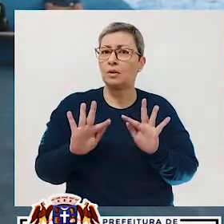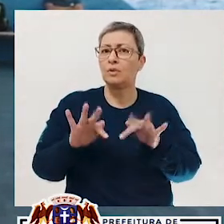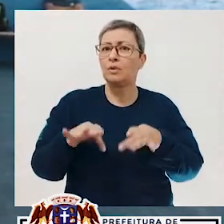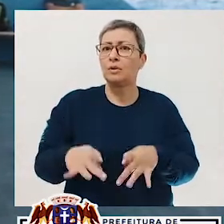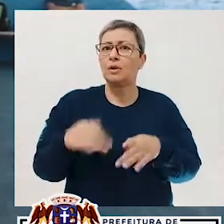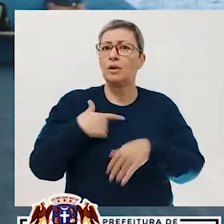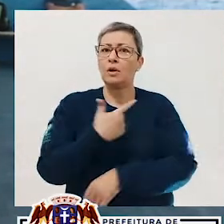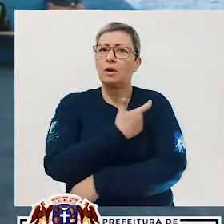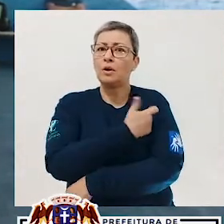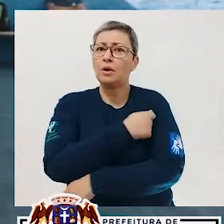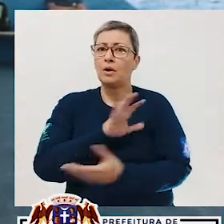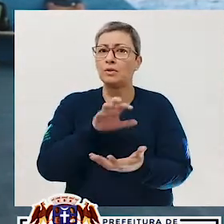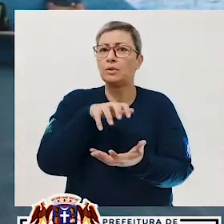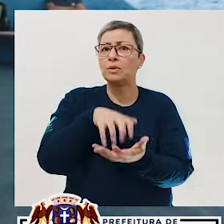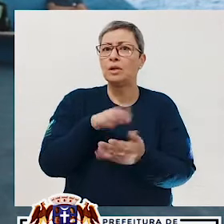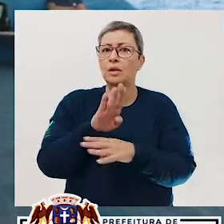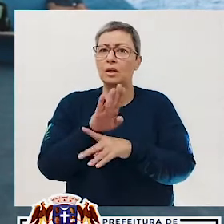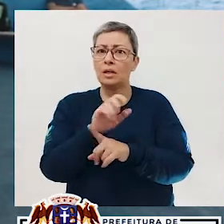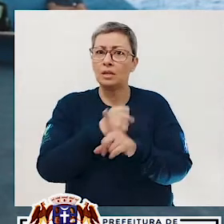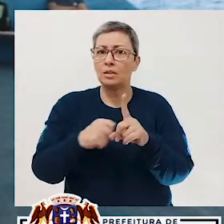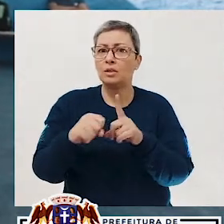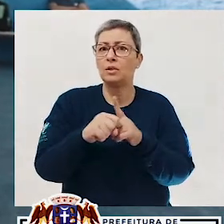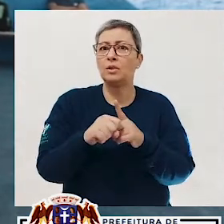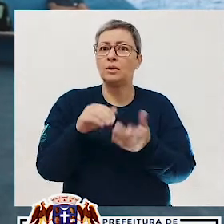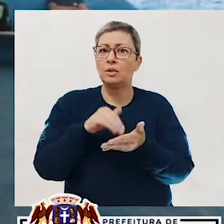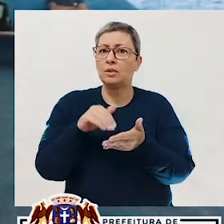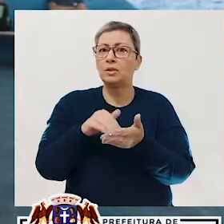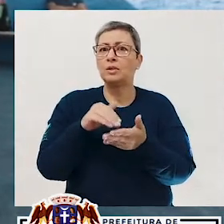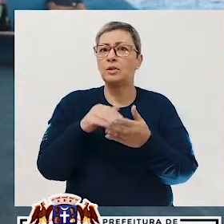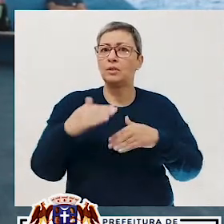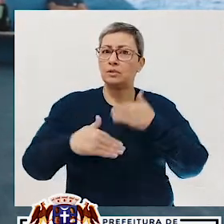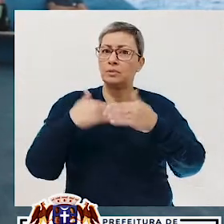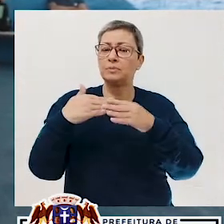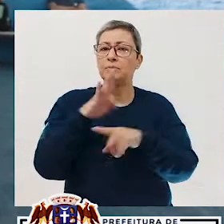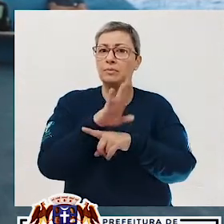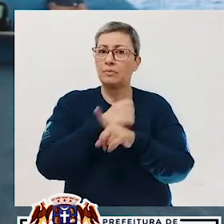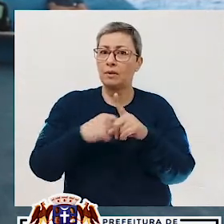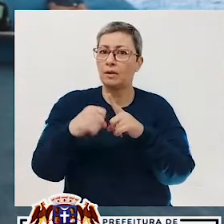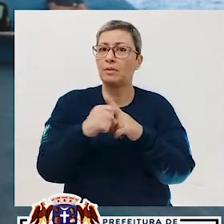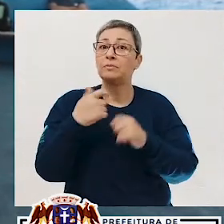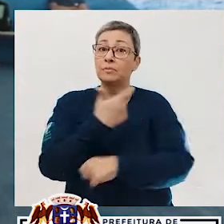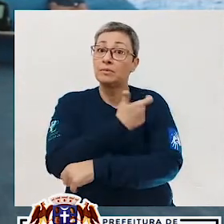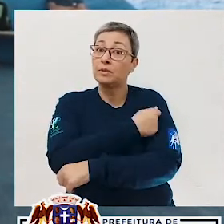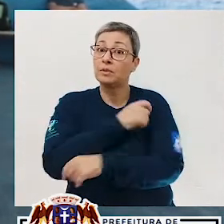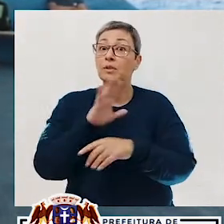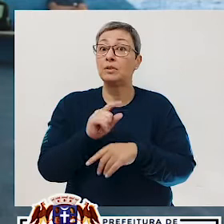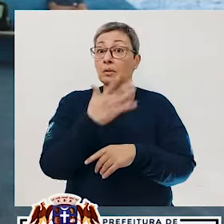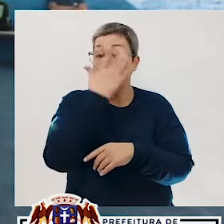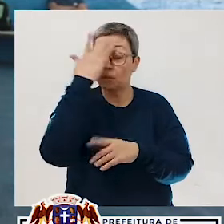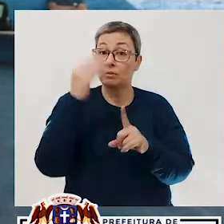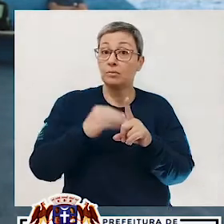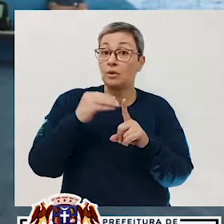a imunização nos centros de assistência social por meio da Secretaria de Desenvolvimento e Assistência Social, vacinando então